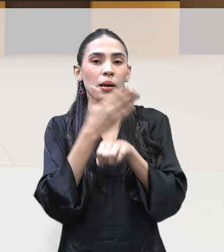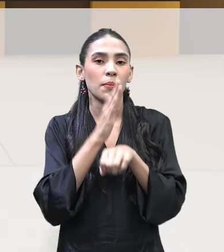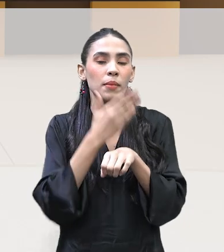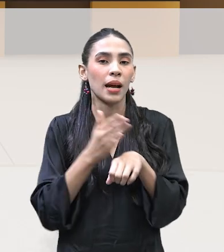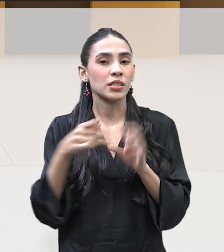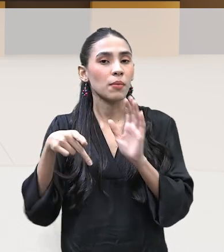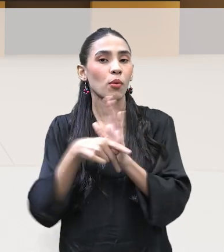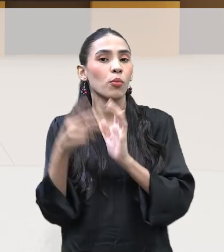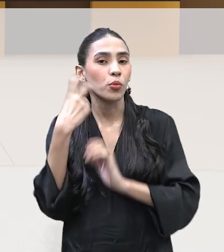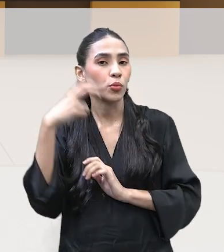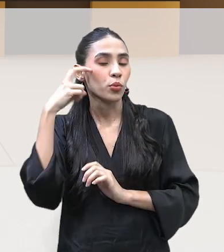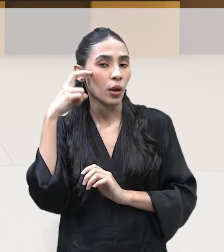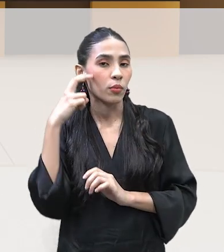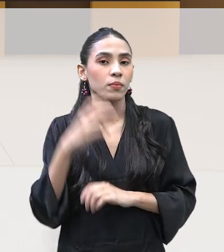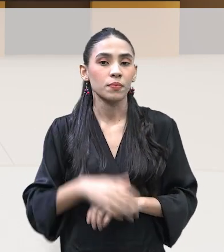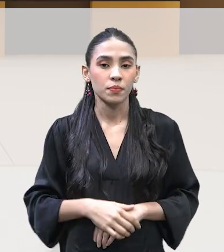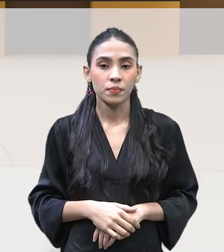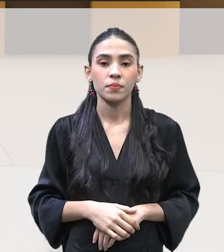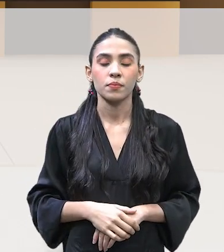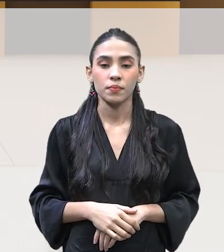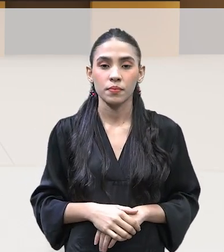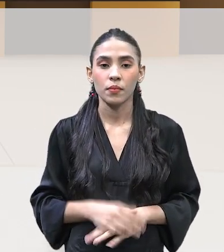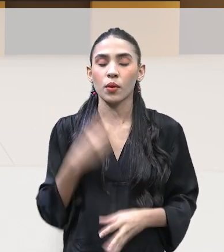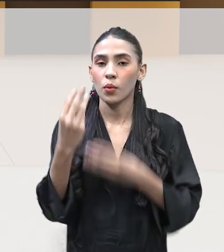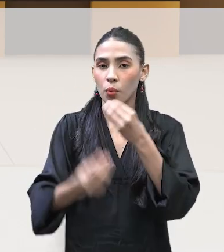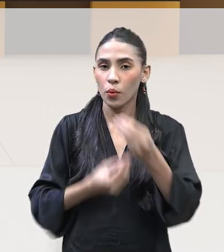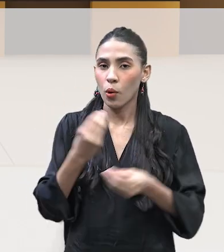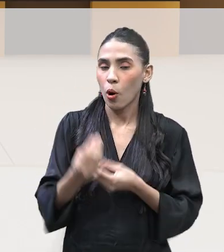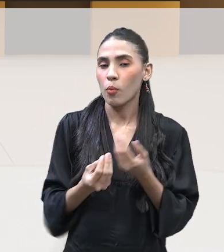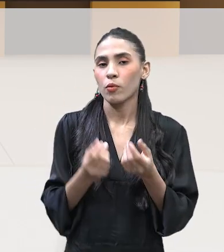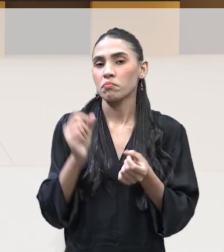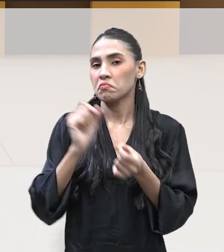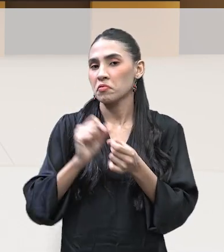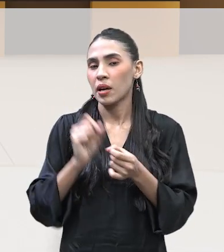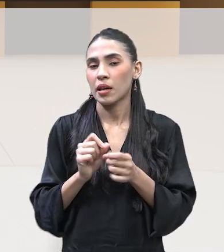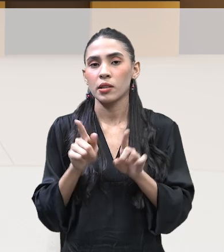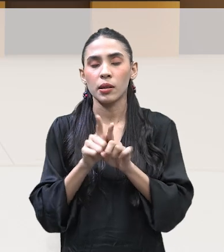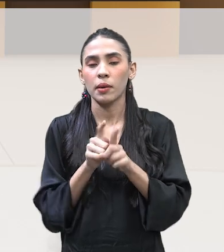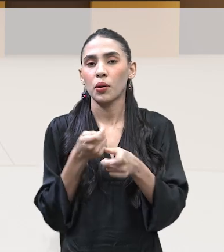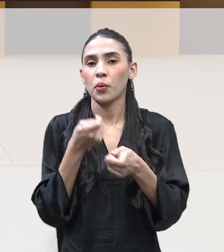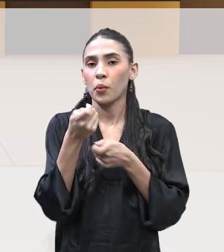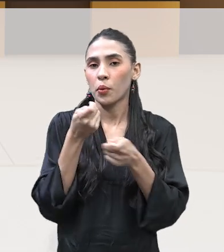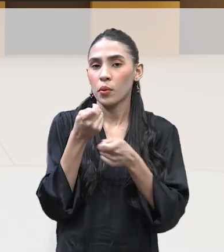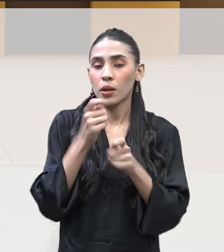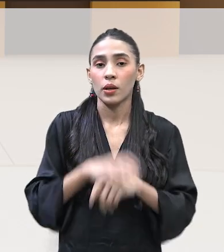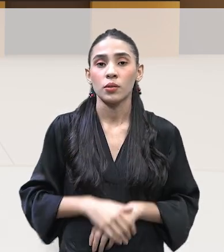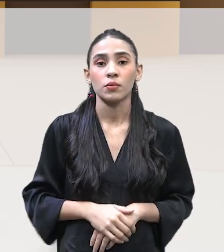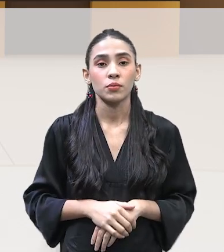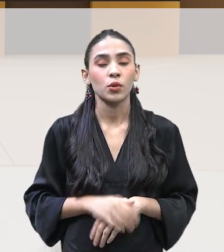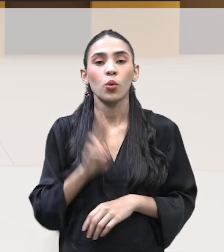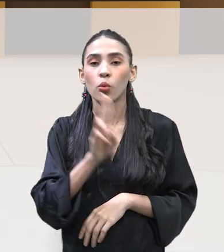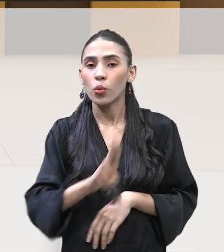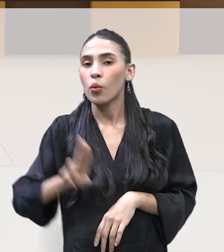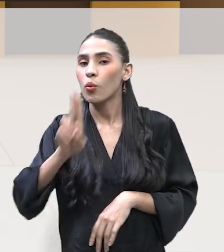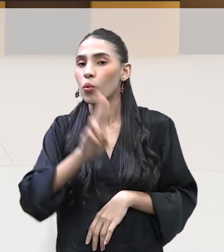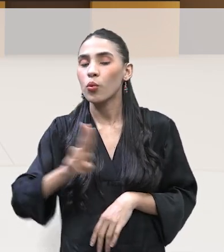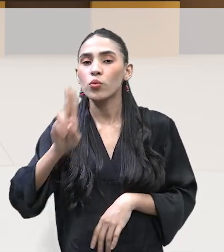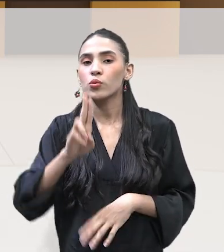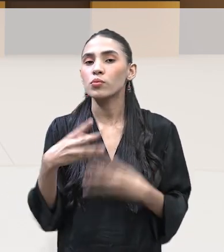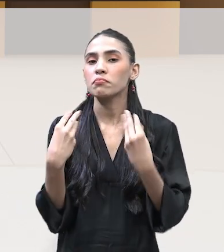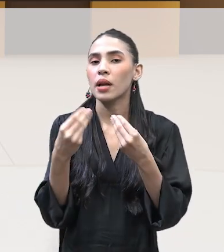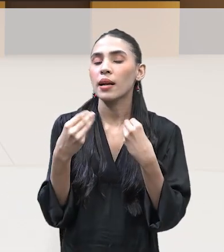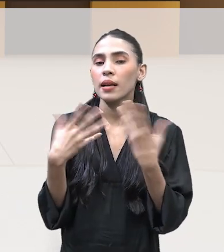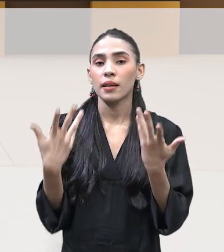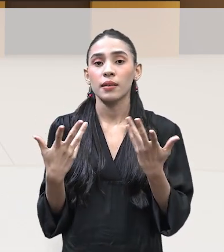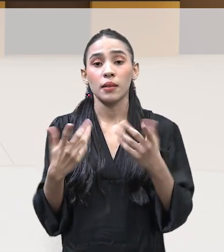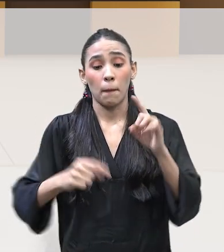cultural, que é a produção, né? Exatamente. Como é feito, como é manejado. Utilidade, né? Para que é feito. a